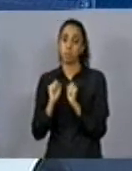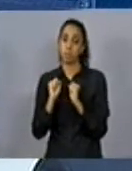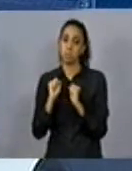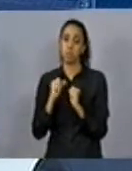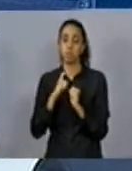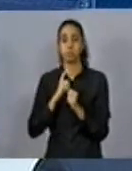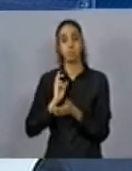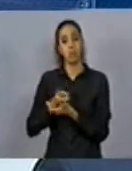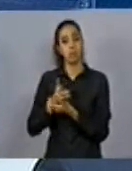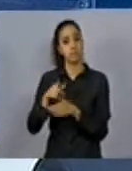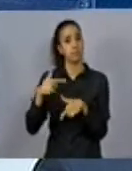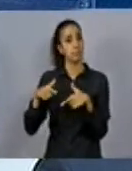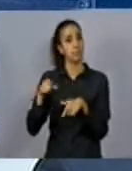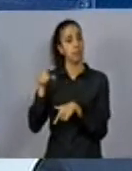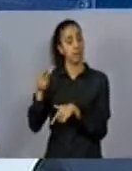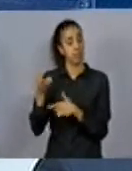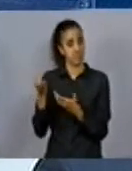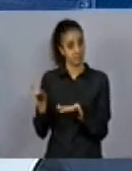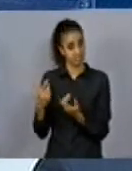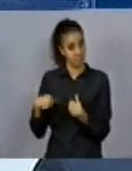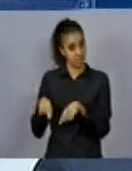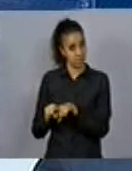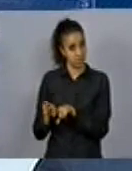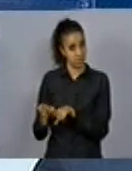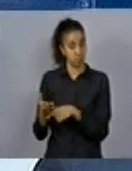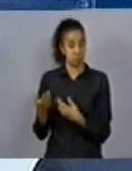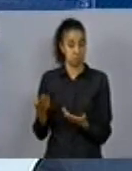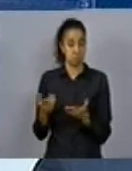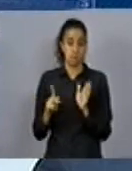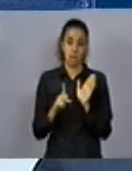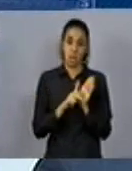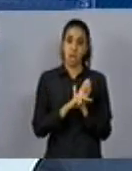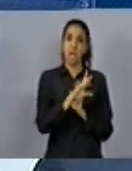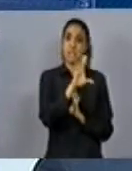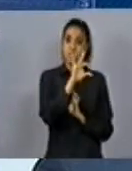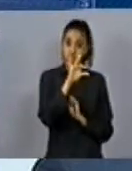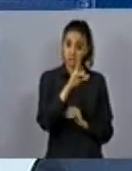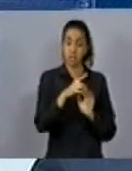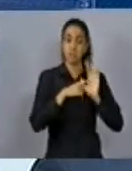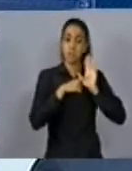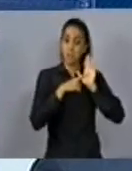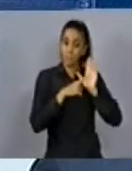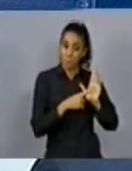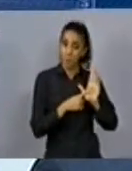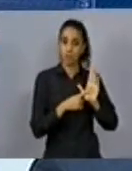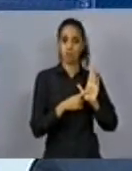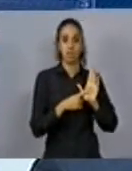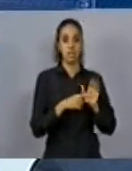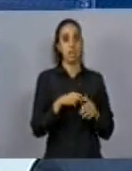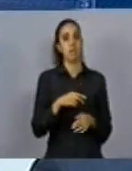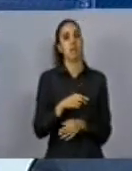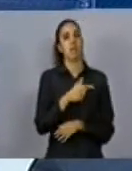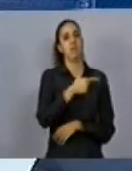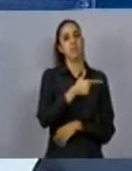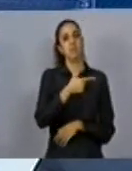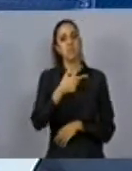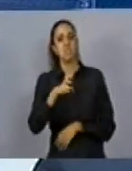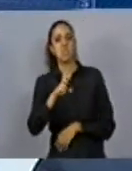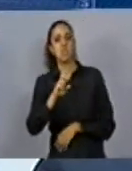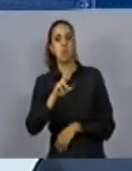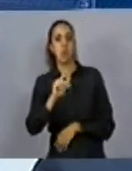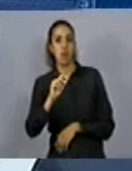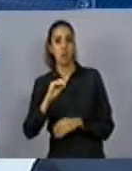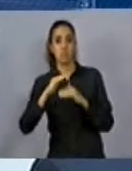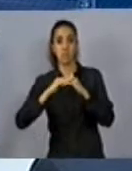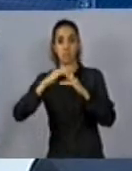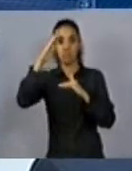atividades ali nessa condição. A própria ciência revela com ênfase a questão de que acima de 20, 25 graus, você